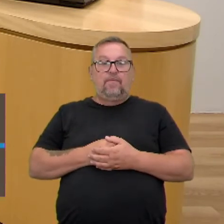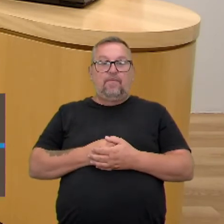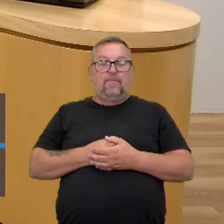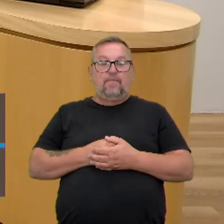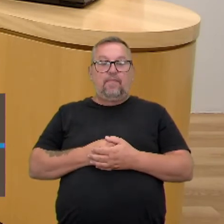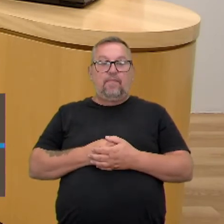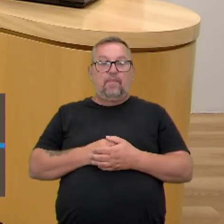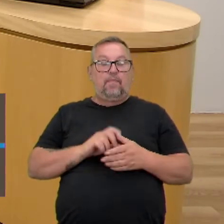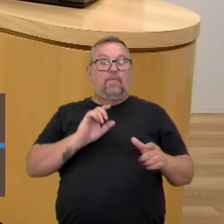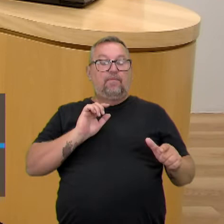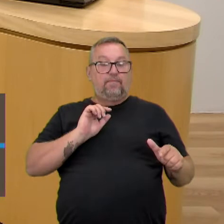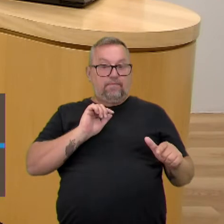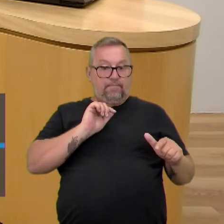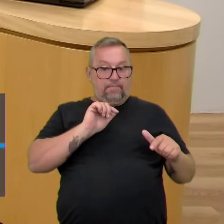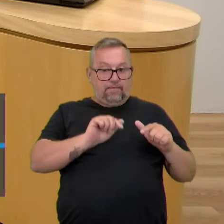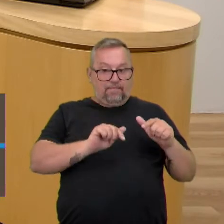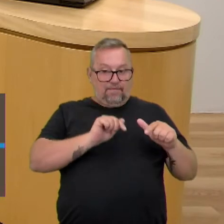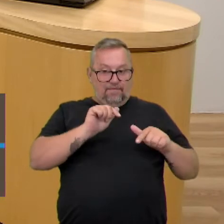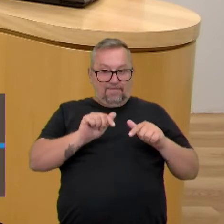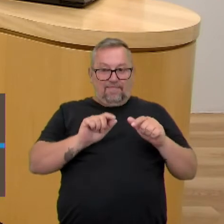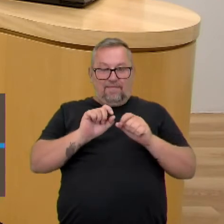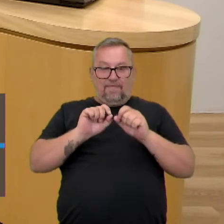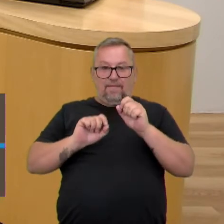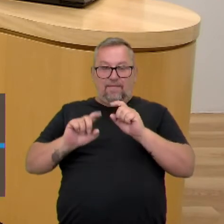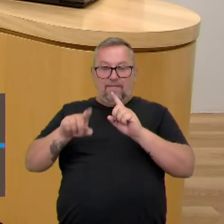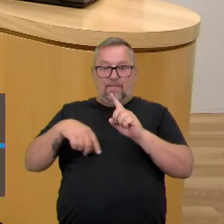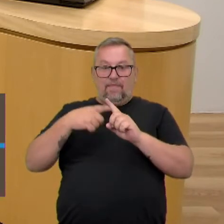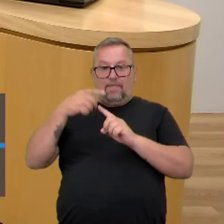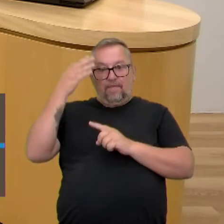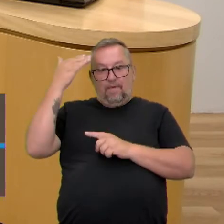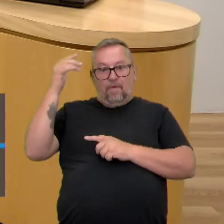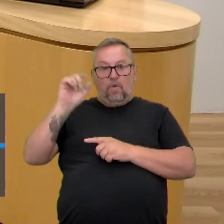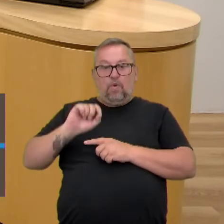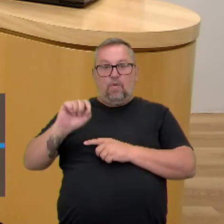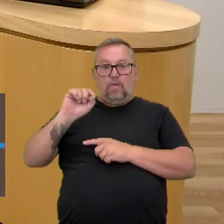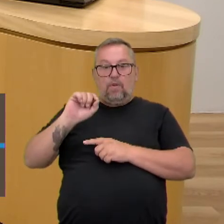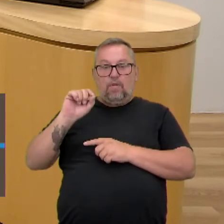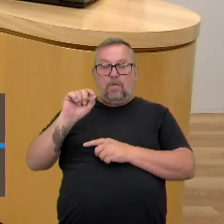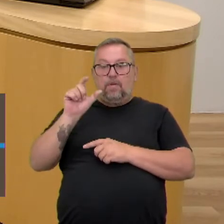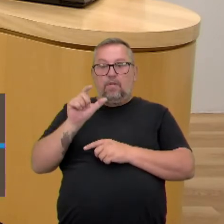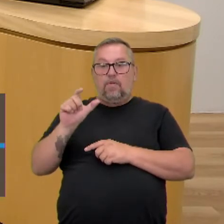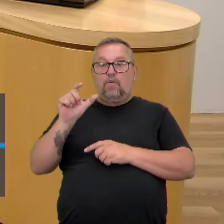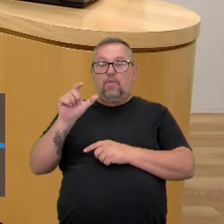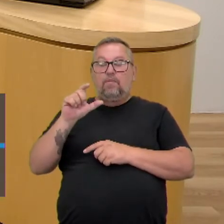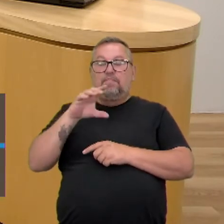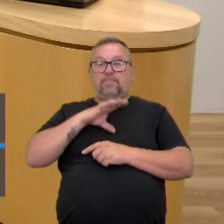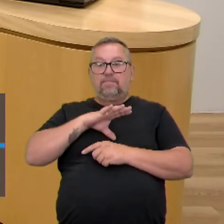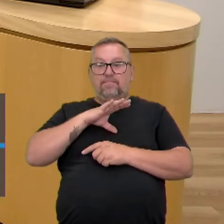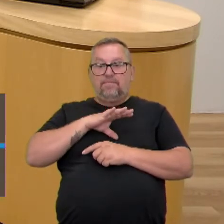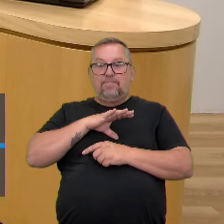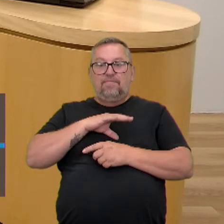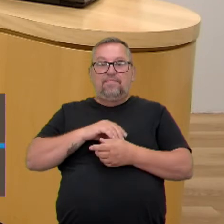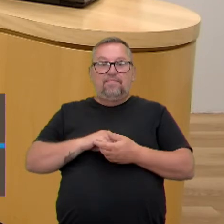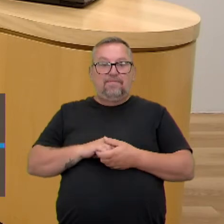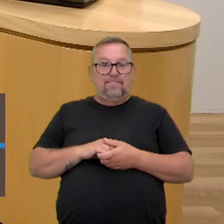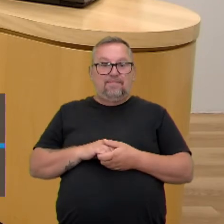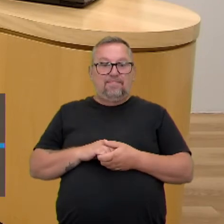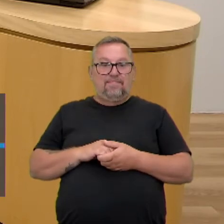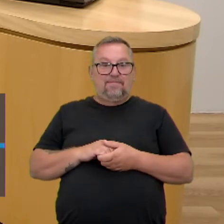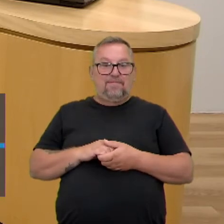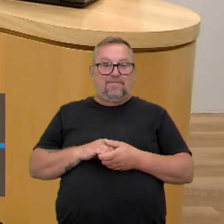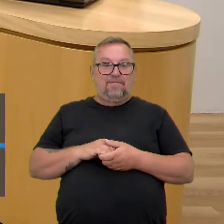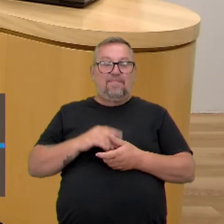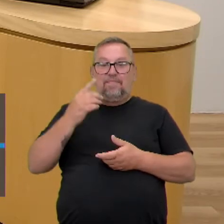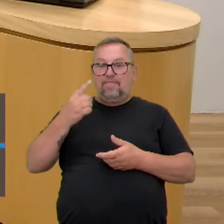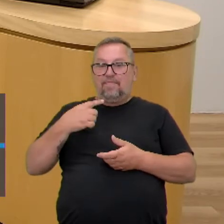Os trabalhos que normalmente têm mais sucesso são aqueles escritos em poucas palavras. É, né? Então, aquele